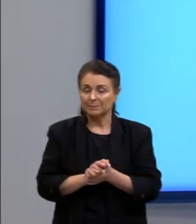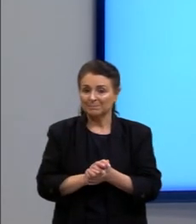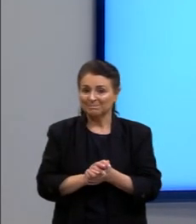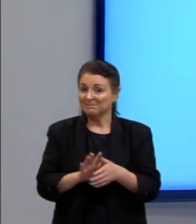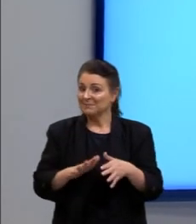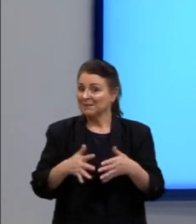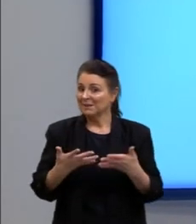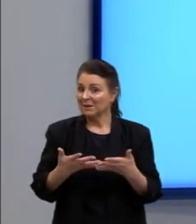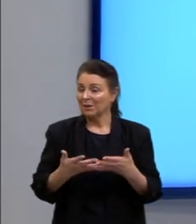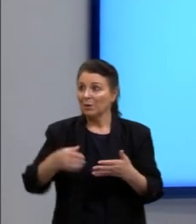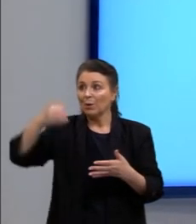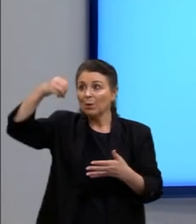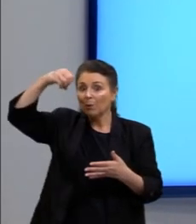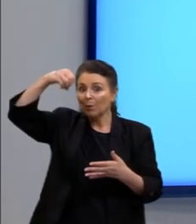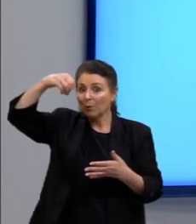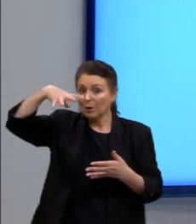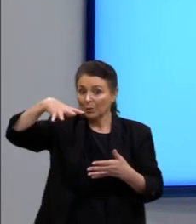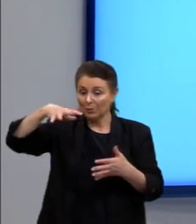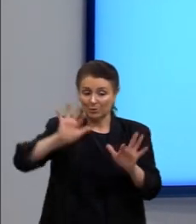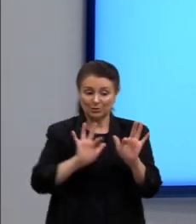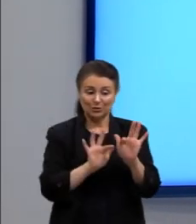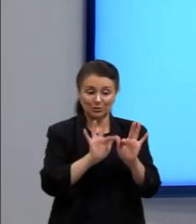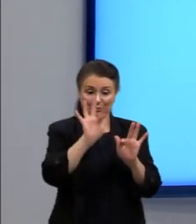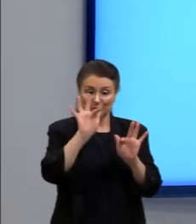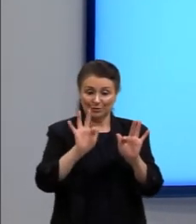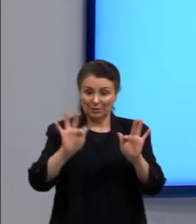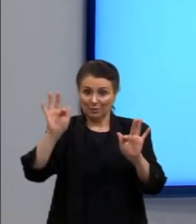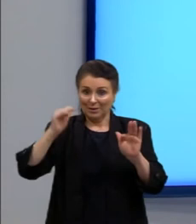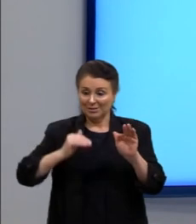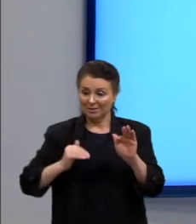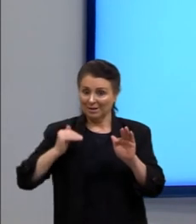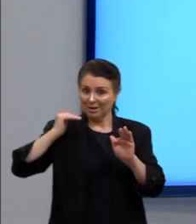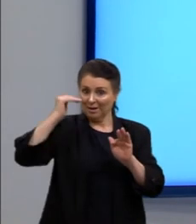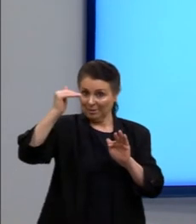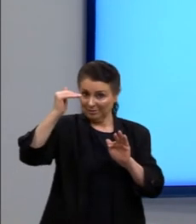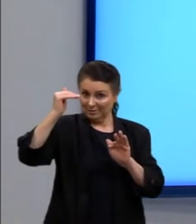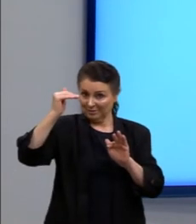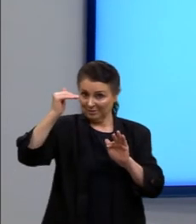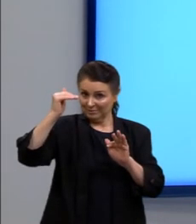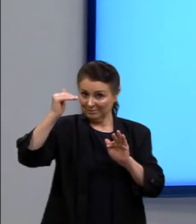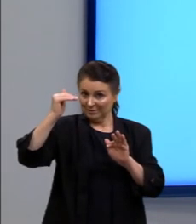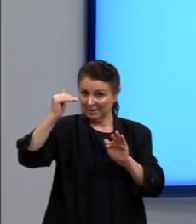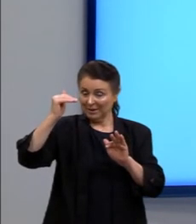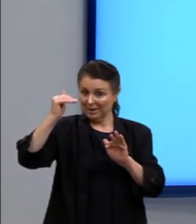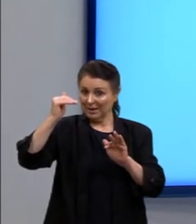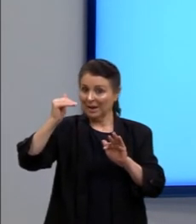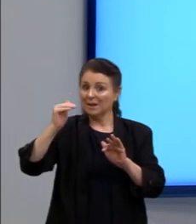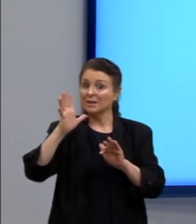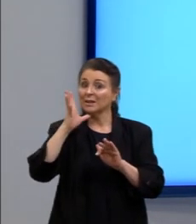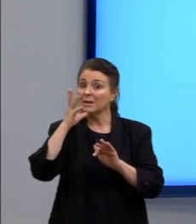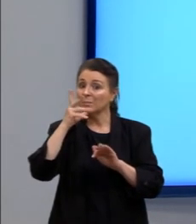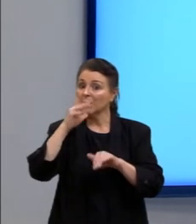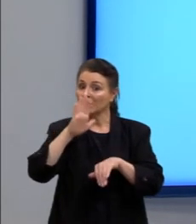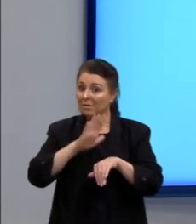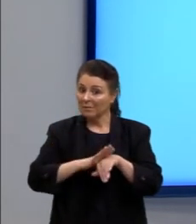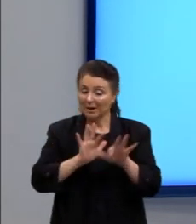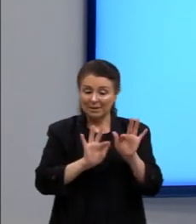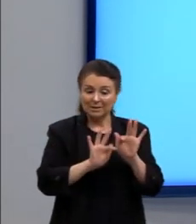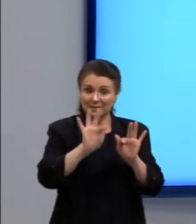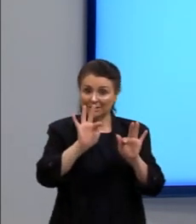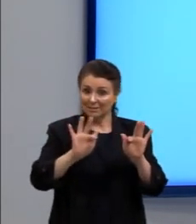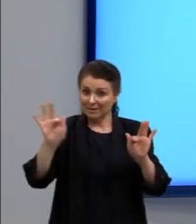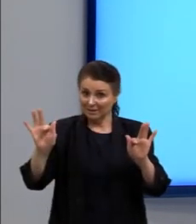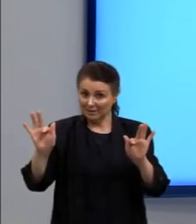Então, a luz de alta frequência, violeta, se propaga mais lentamente do que a luz de frequência mais baixa, o